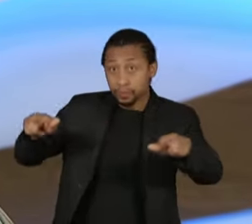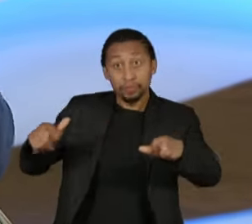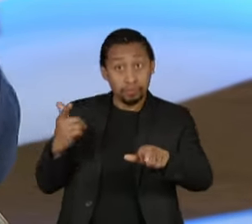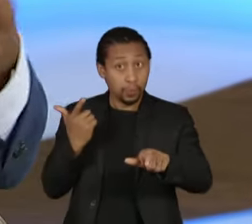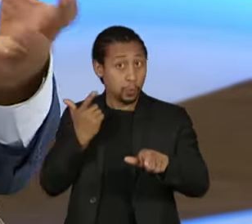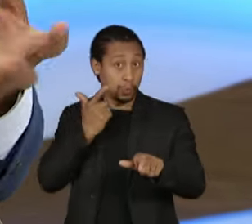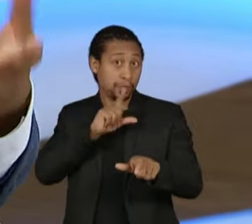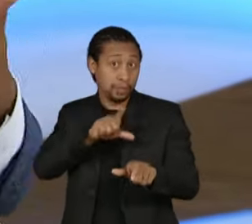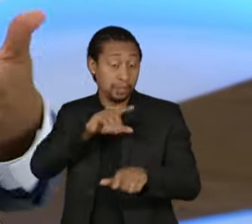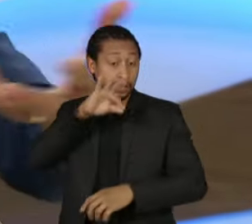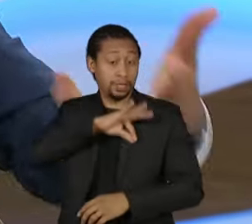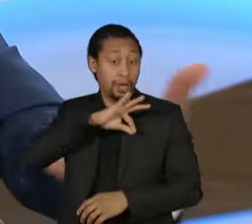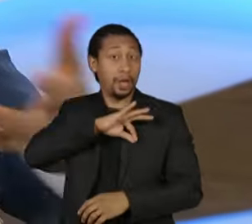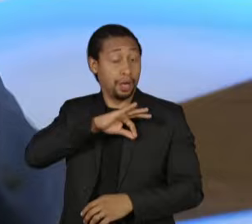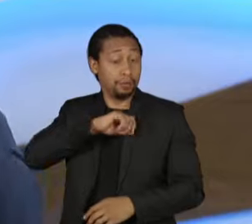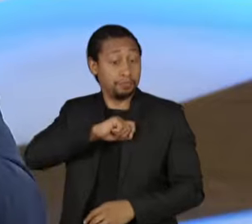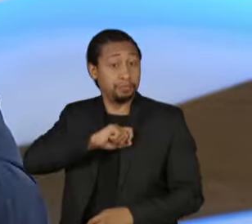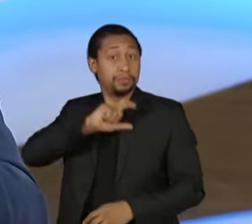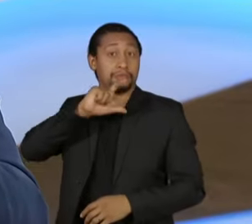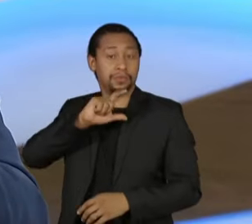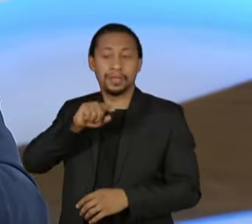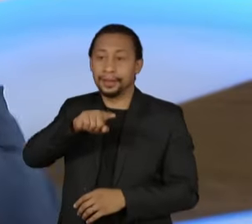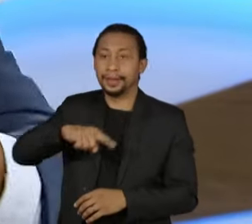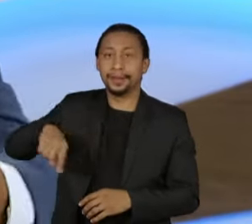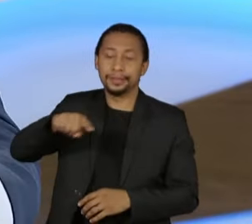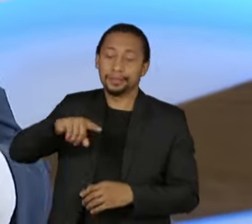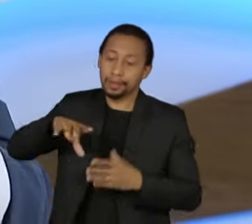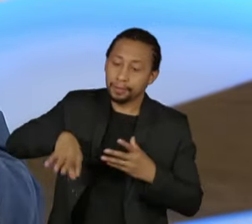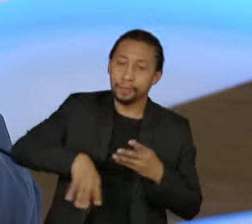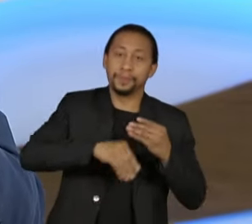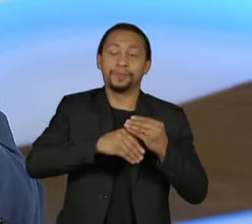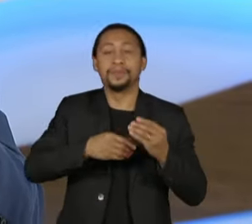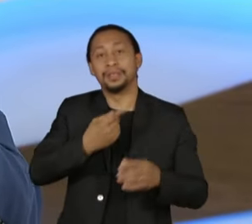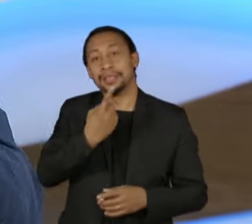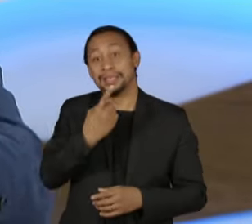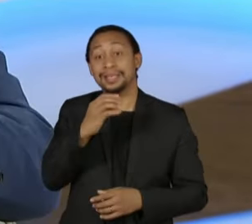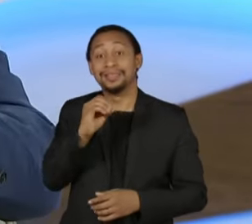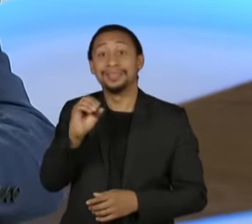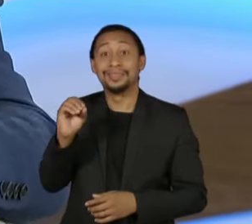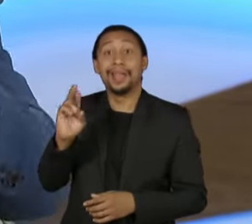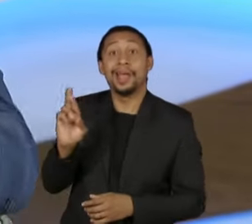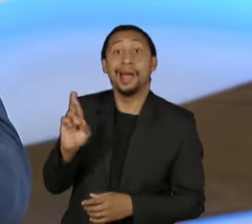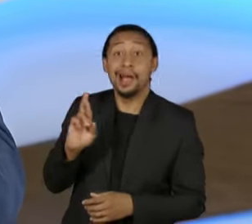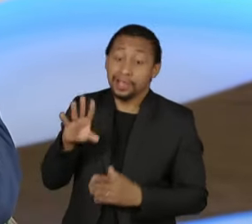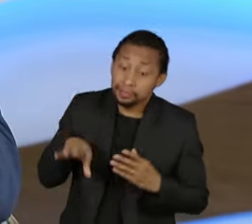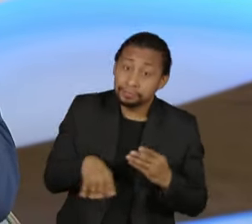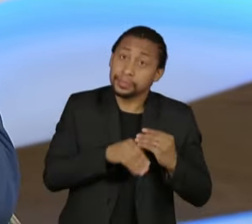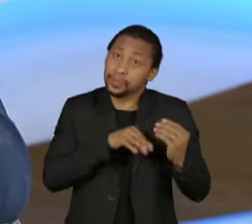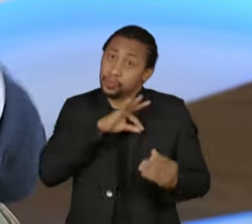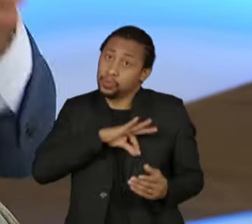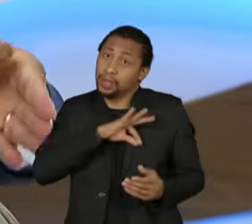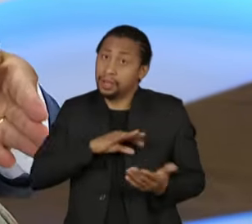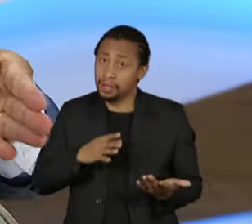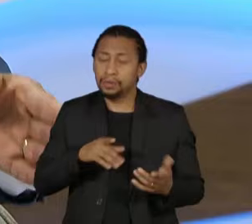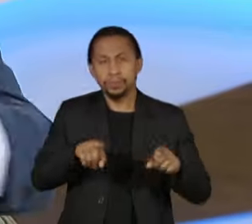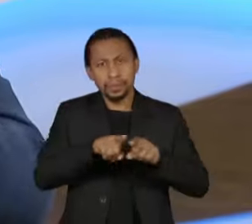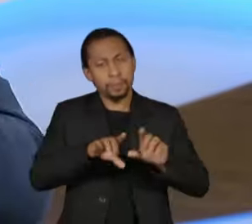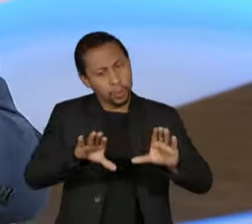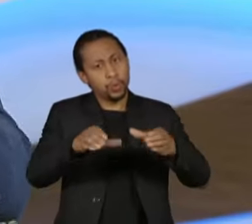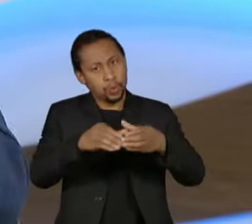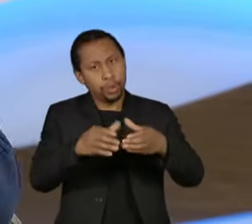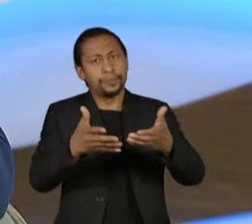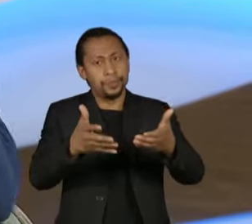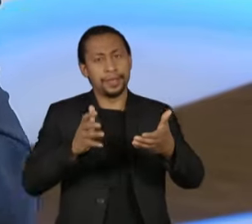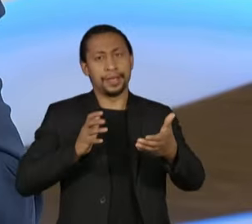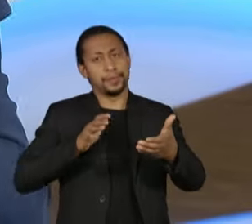mais de 100 reais no seu salário. Isso movimenta na economia. Mas também a classe média que tem o